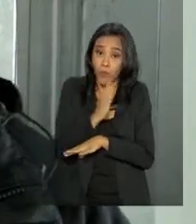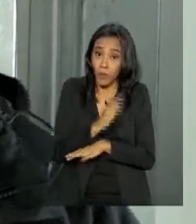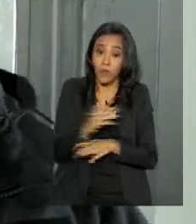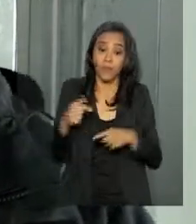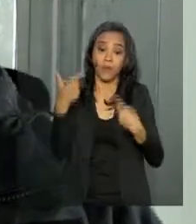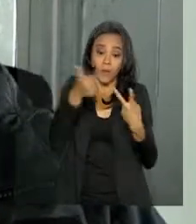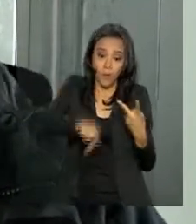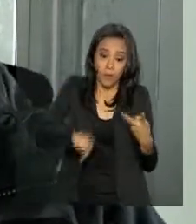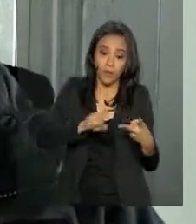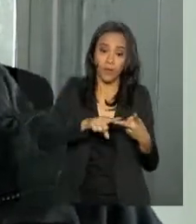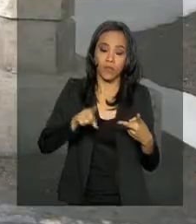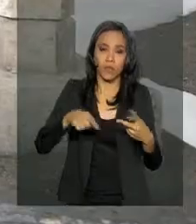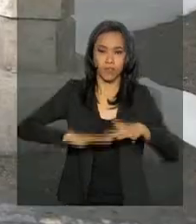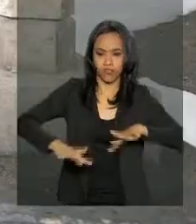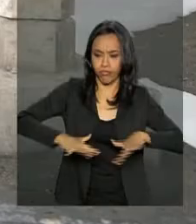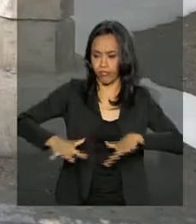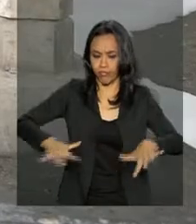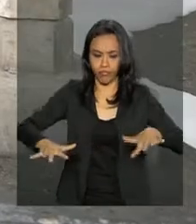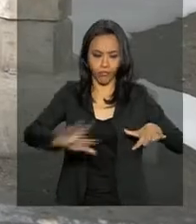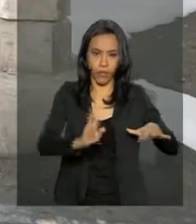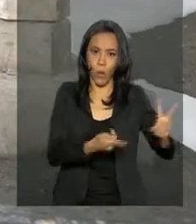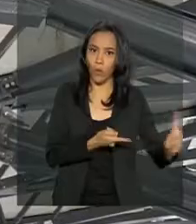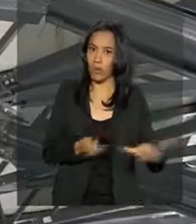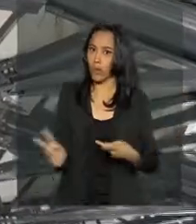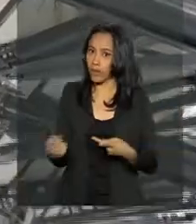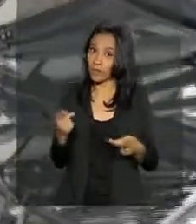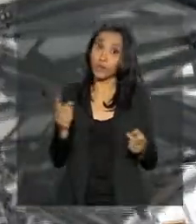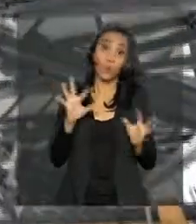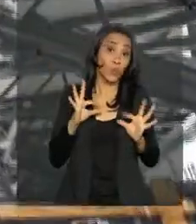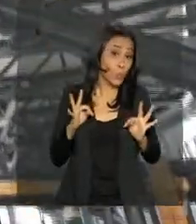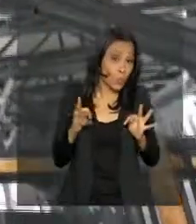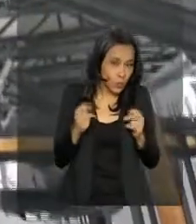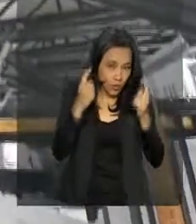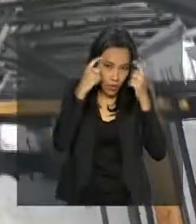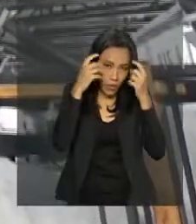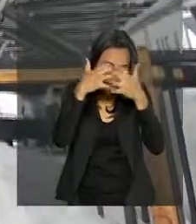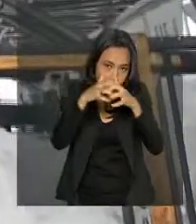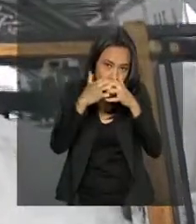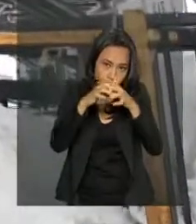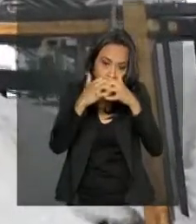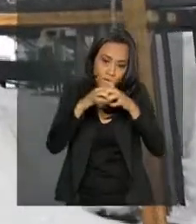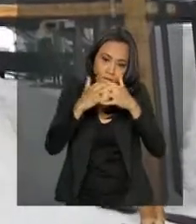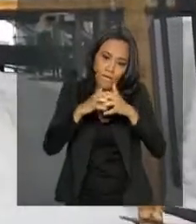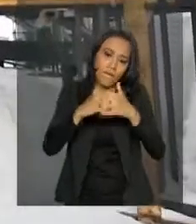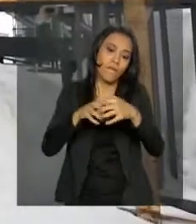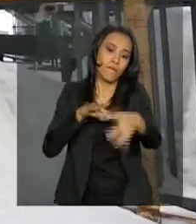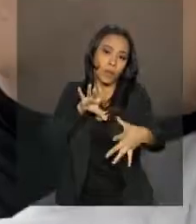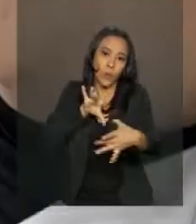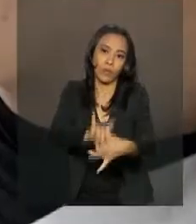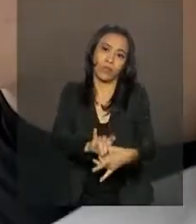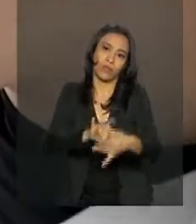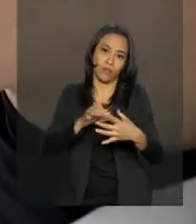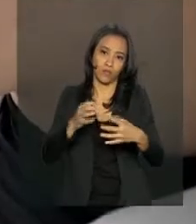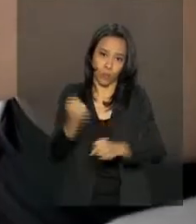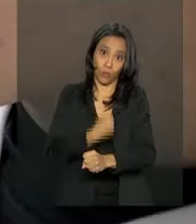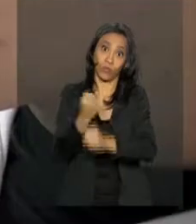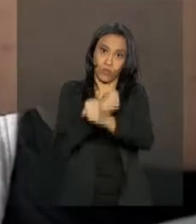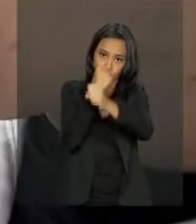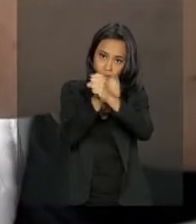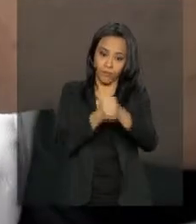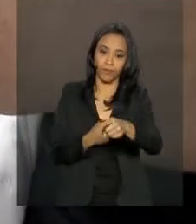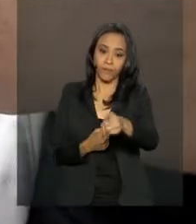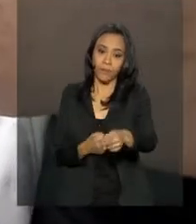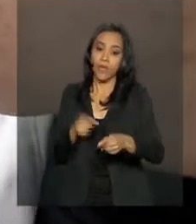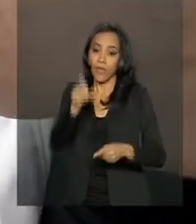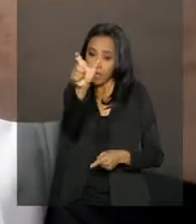do solo, abalos sísmicos, tudo isso a gente leva em consideração e trabalha junto com os engenheiros chineses também. O Wu faz